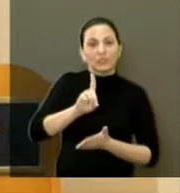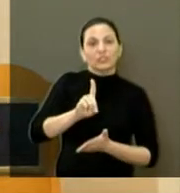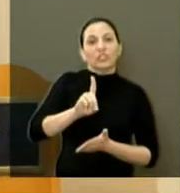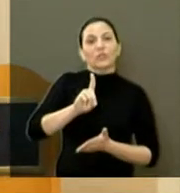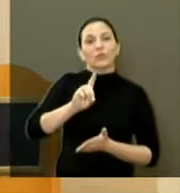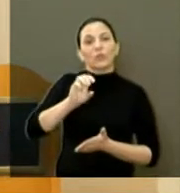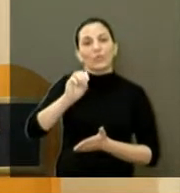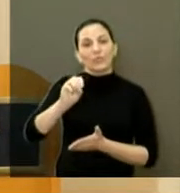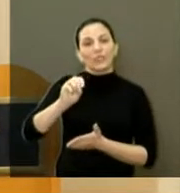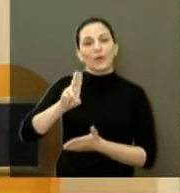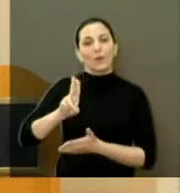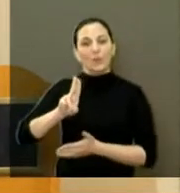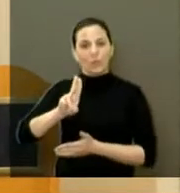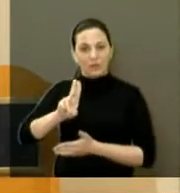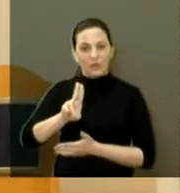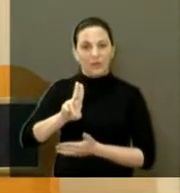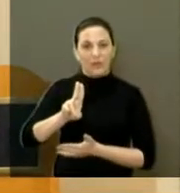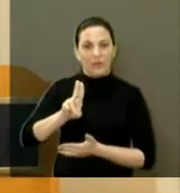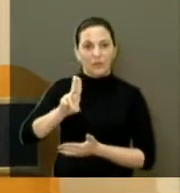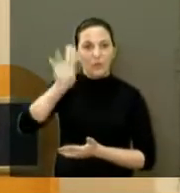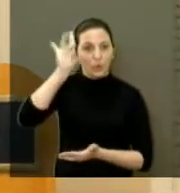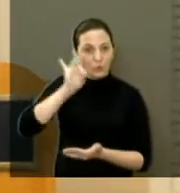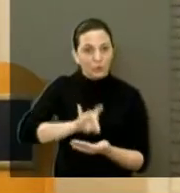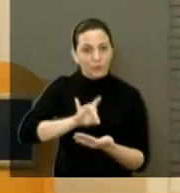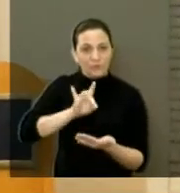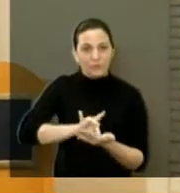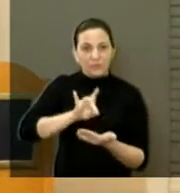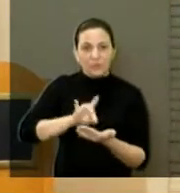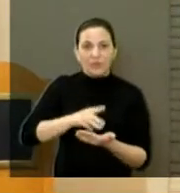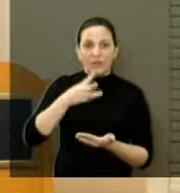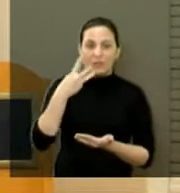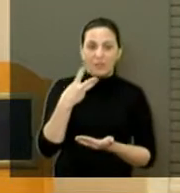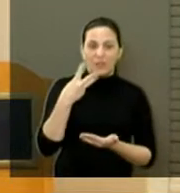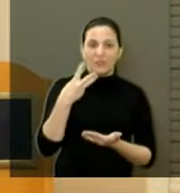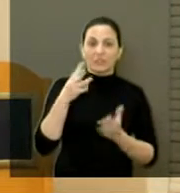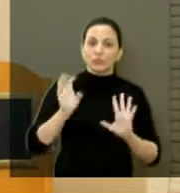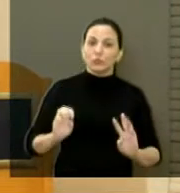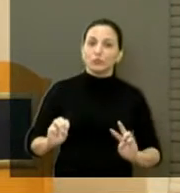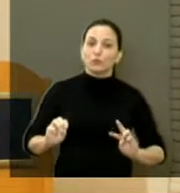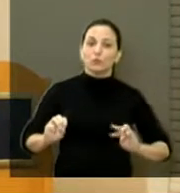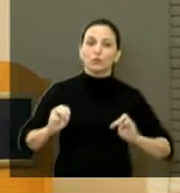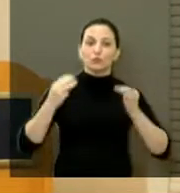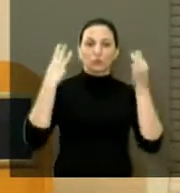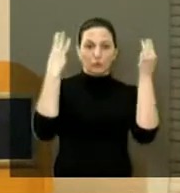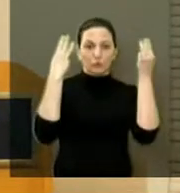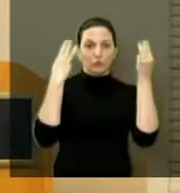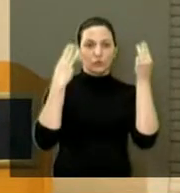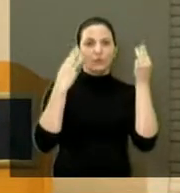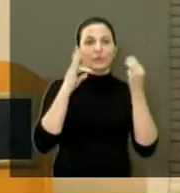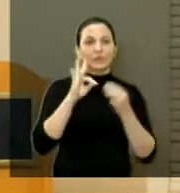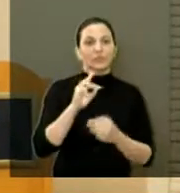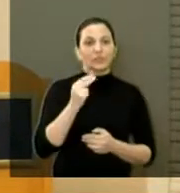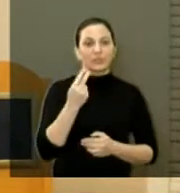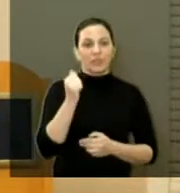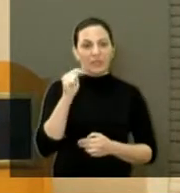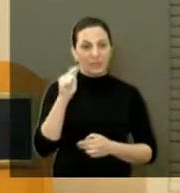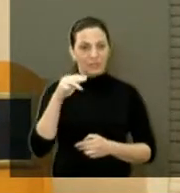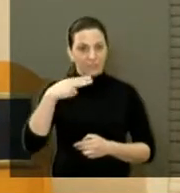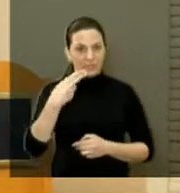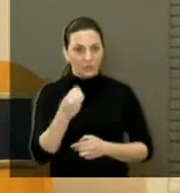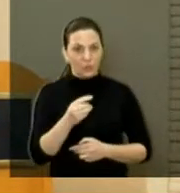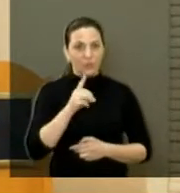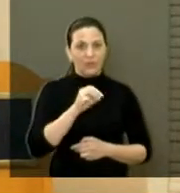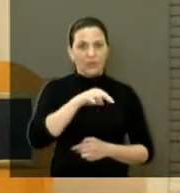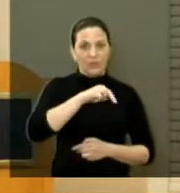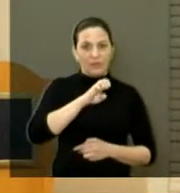União, possibilitando assim três grandes shows, Tiaguinho, Daniel e Zé